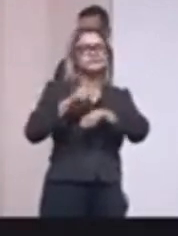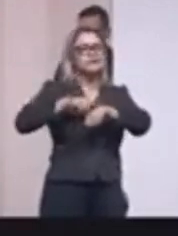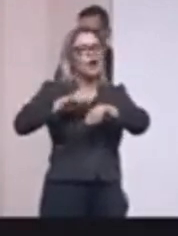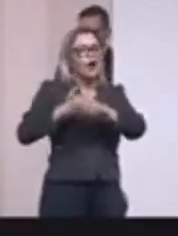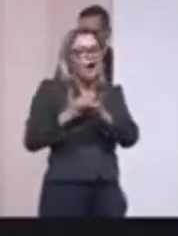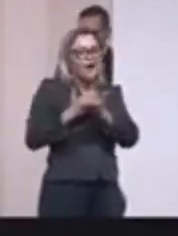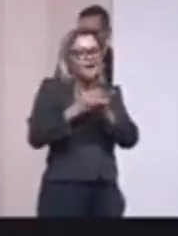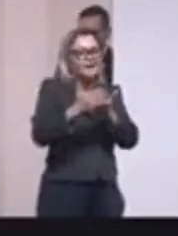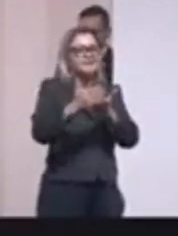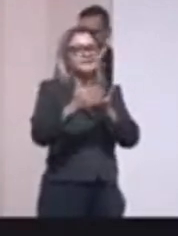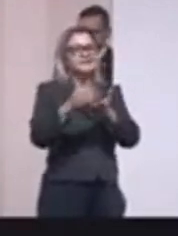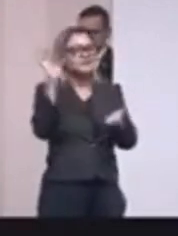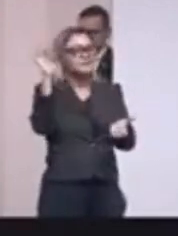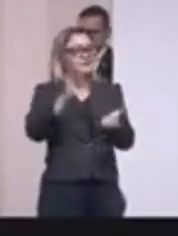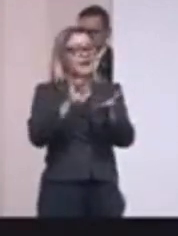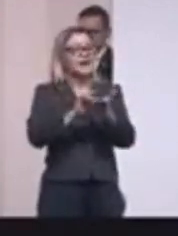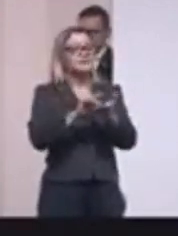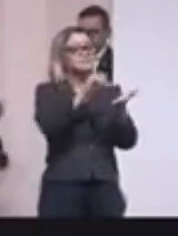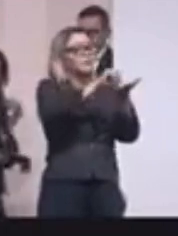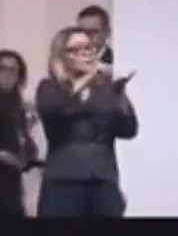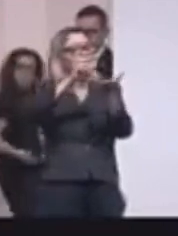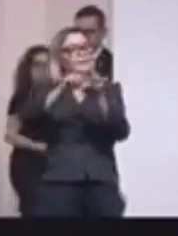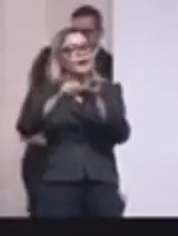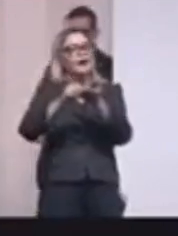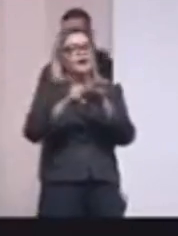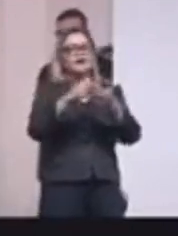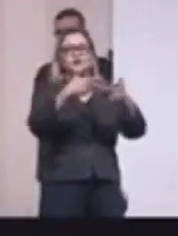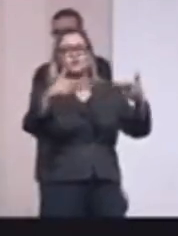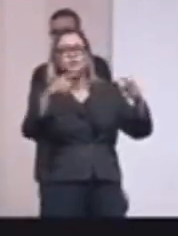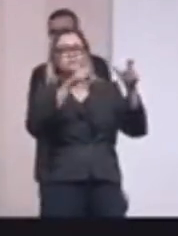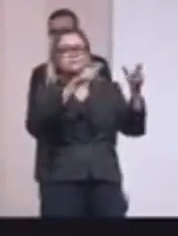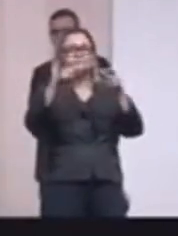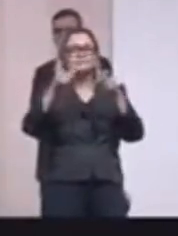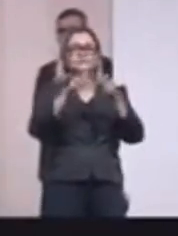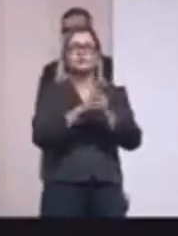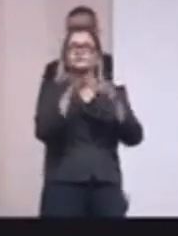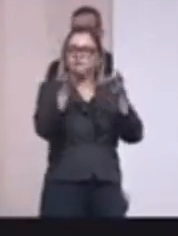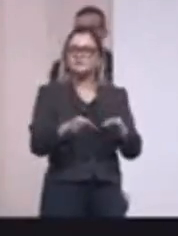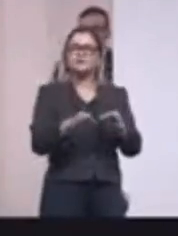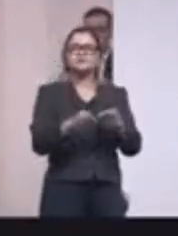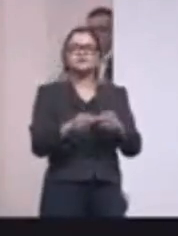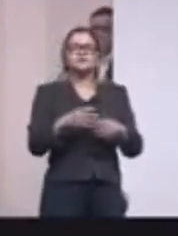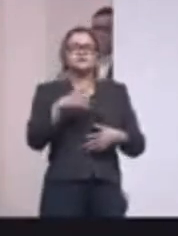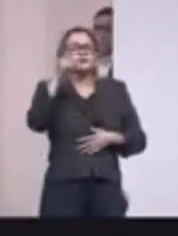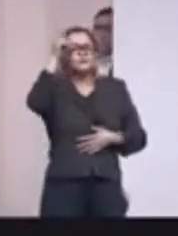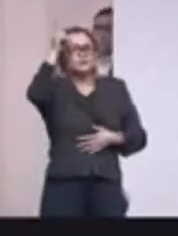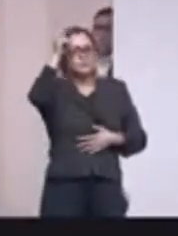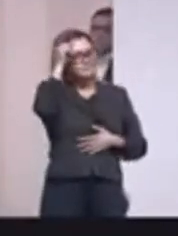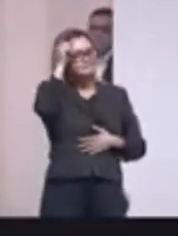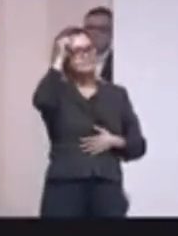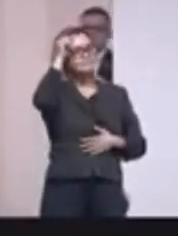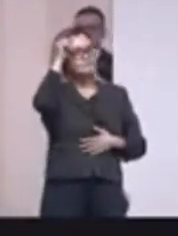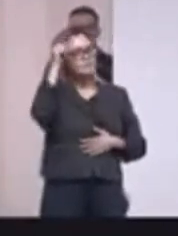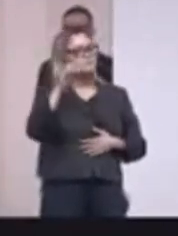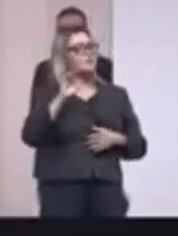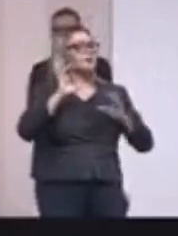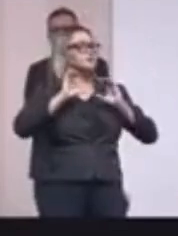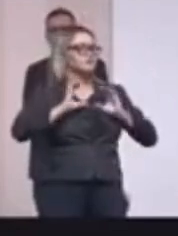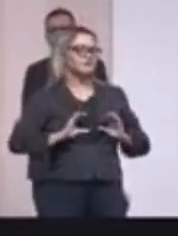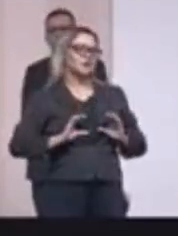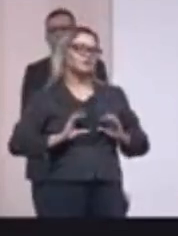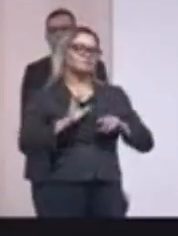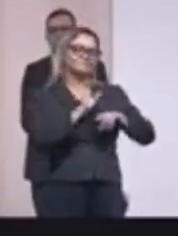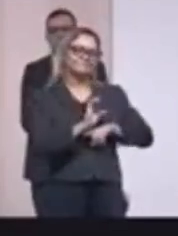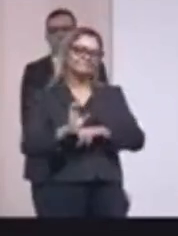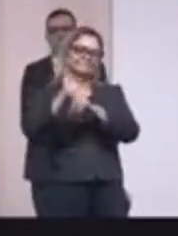inicia, agora de fato, nas unidades, nas delegacias, e eu tenho certeza que isso traz um alívio para o cidadão do